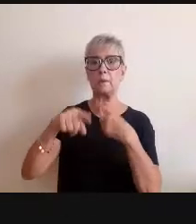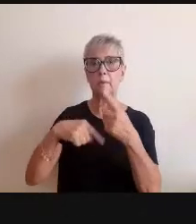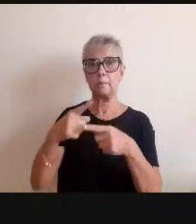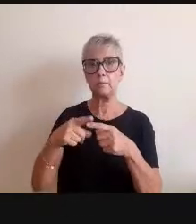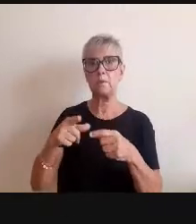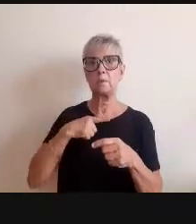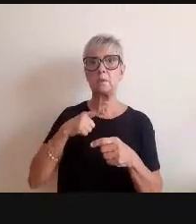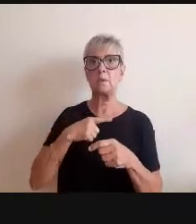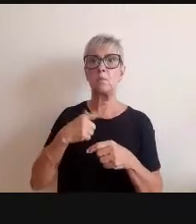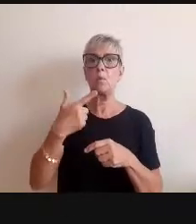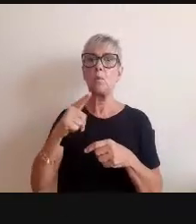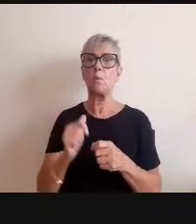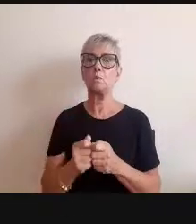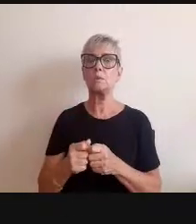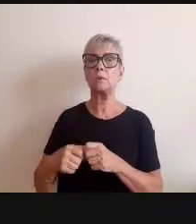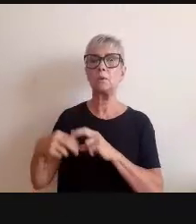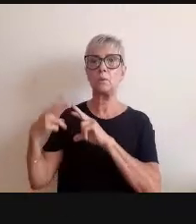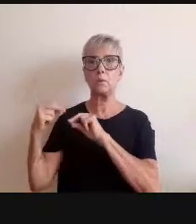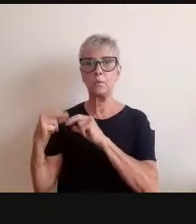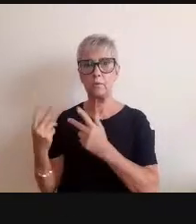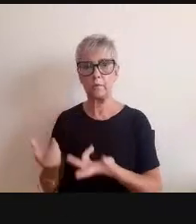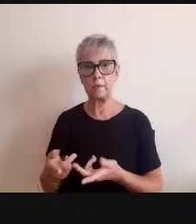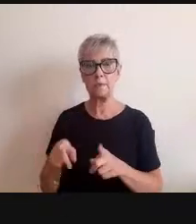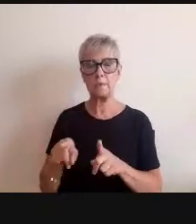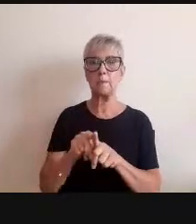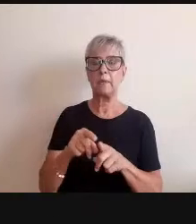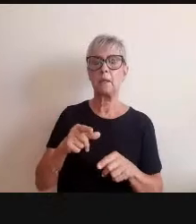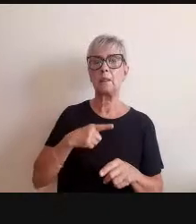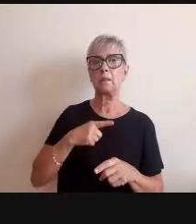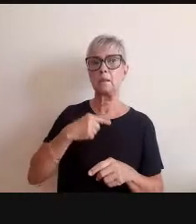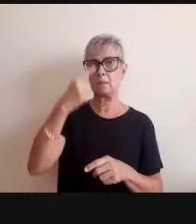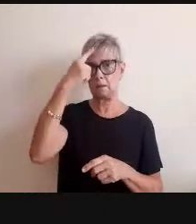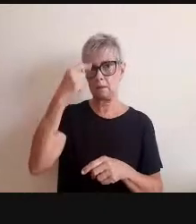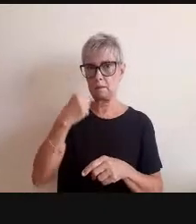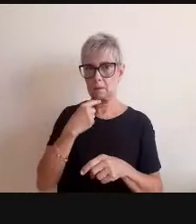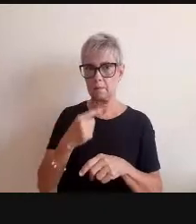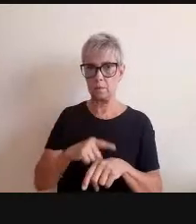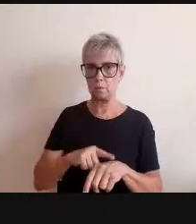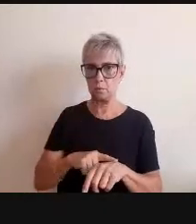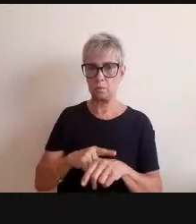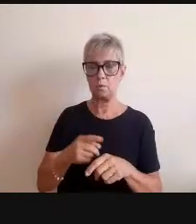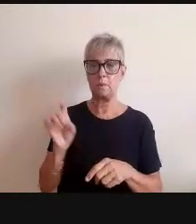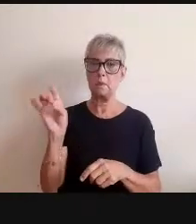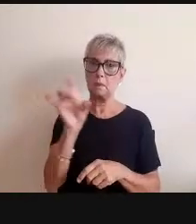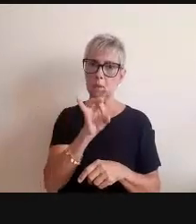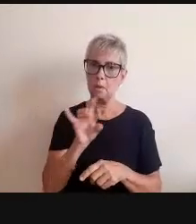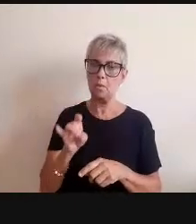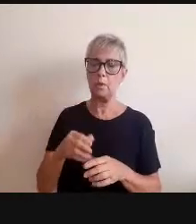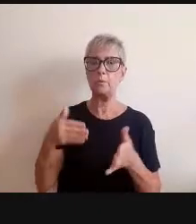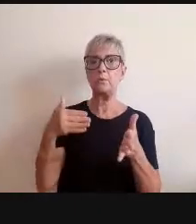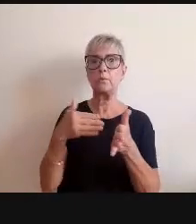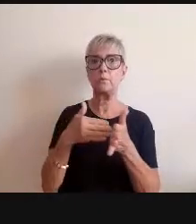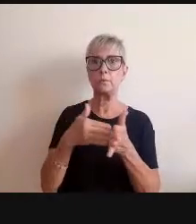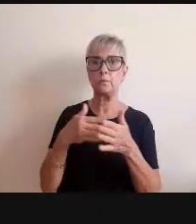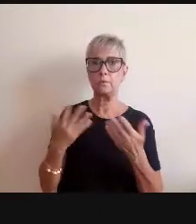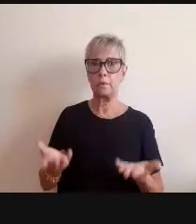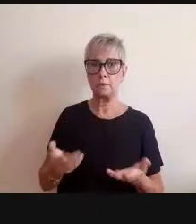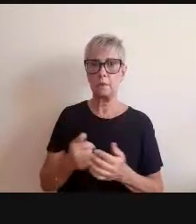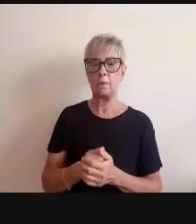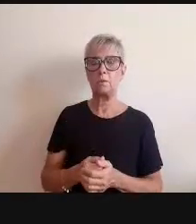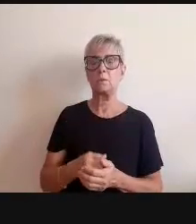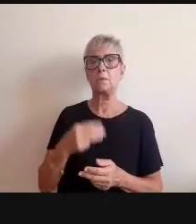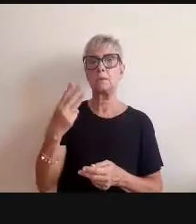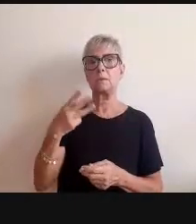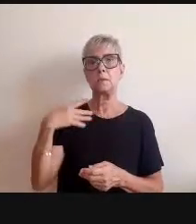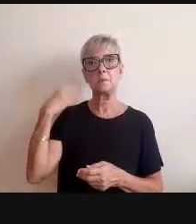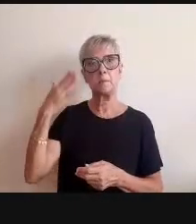mesa. Então, vamos ter 30 minutos para cada um de vocês. E, ao final das três falas, nós vamos ter